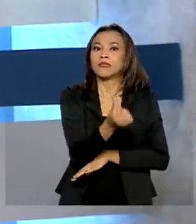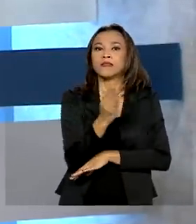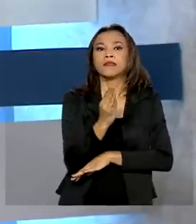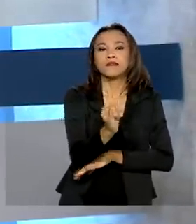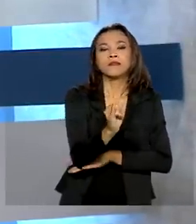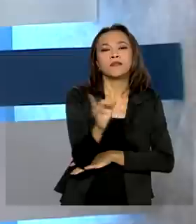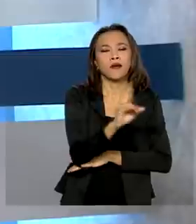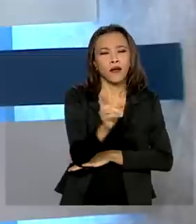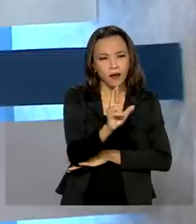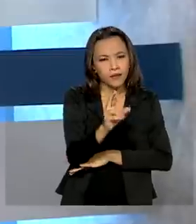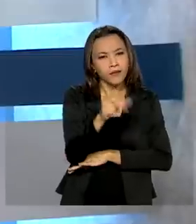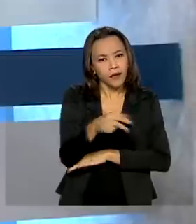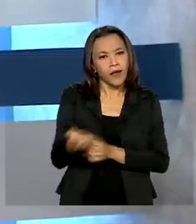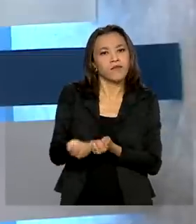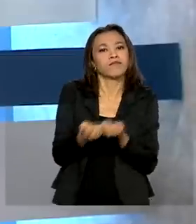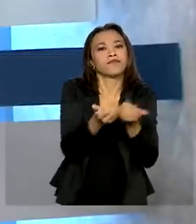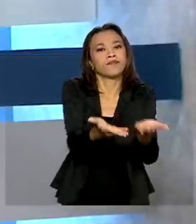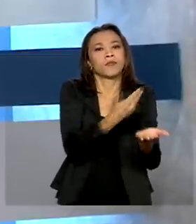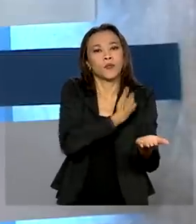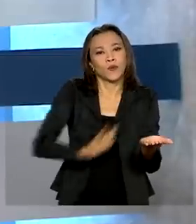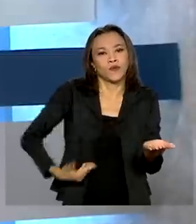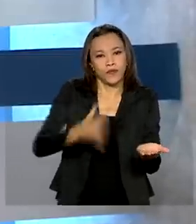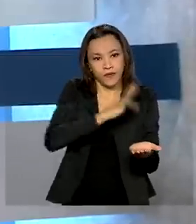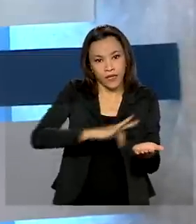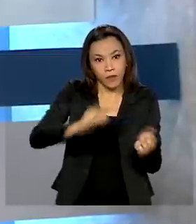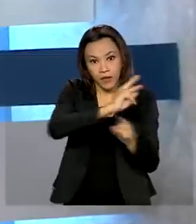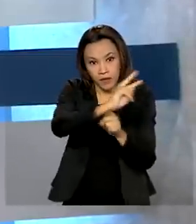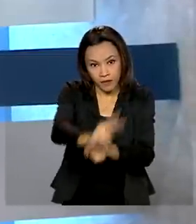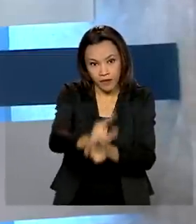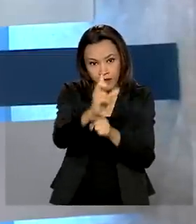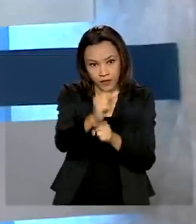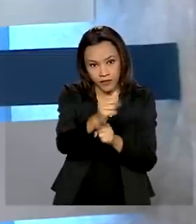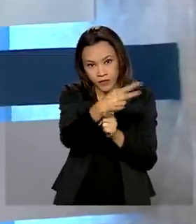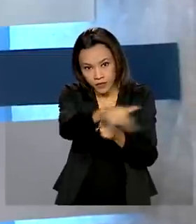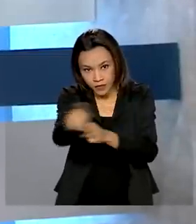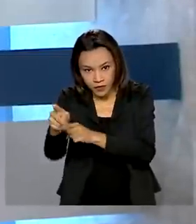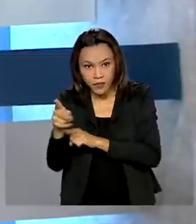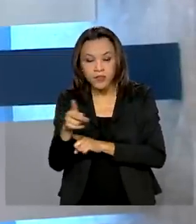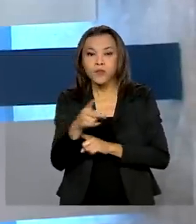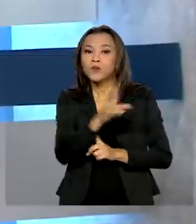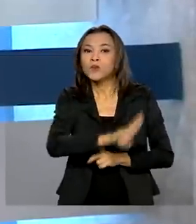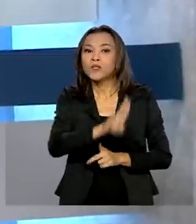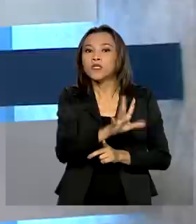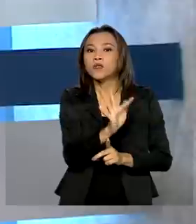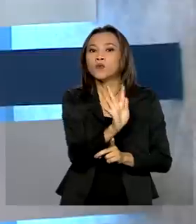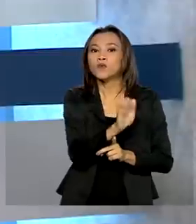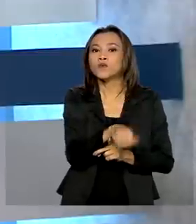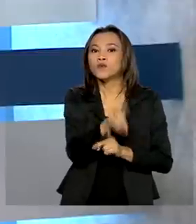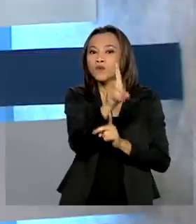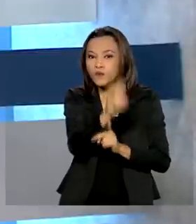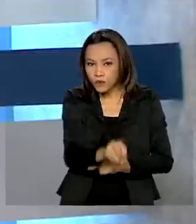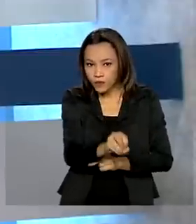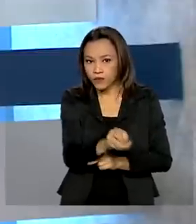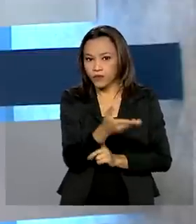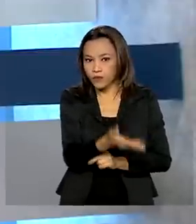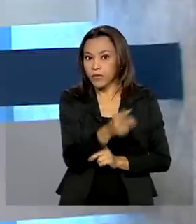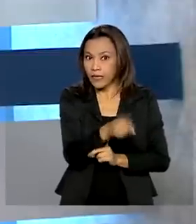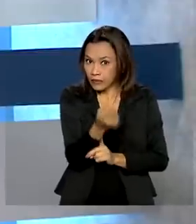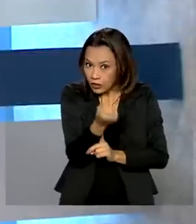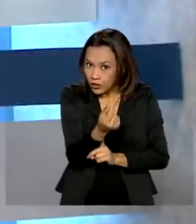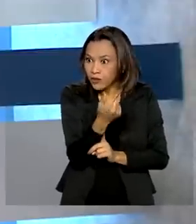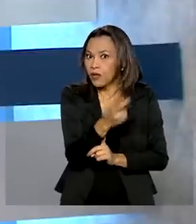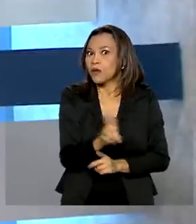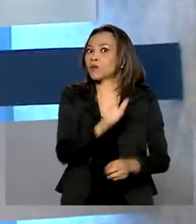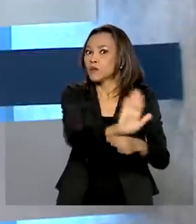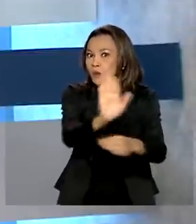disponibilizados pelo governo federal para as linhas emergenciais dos fundos constitucionais. Recursos que estão ajudando muita